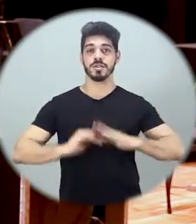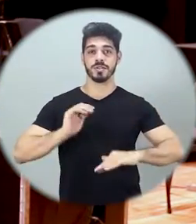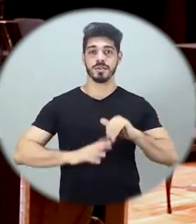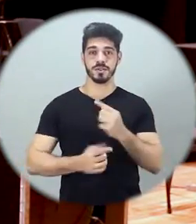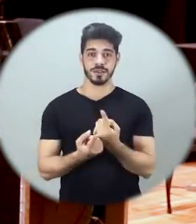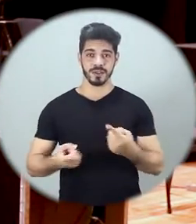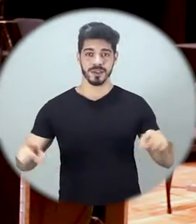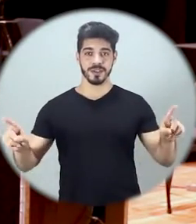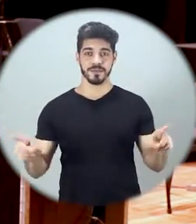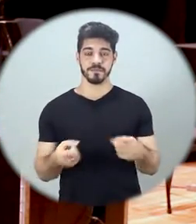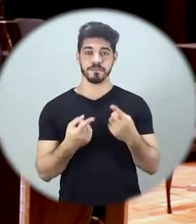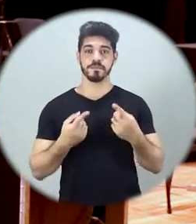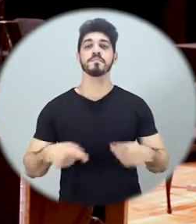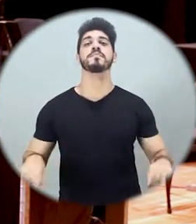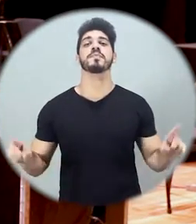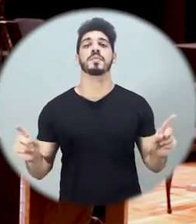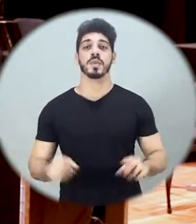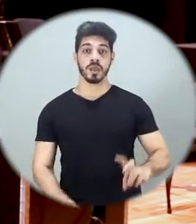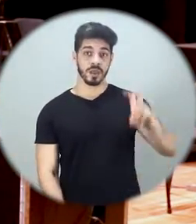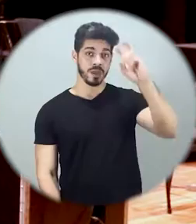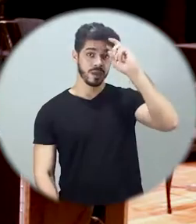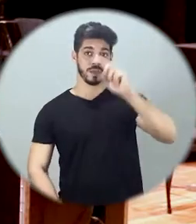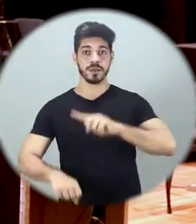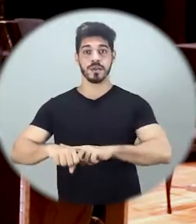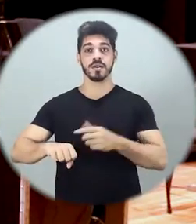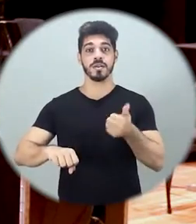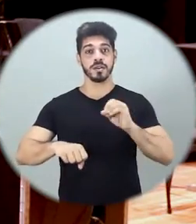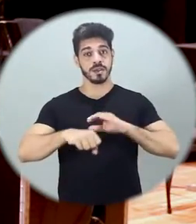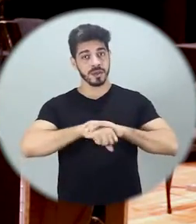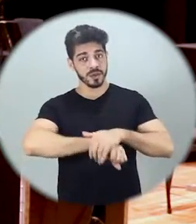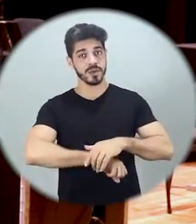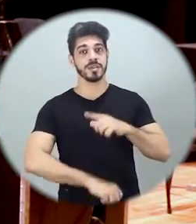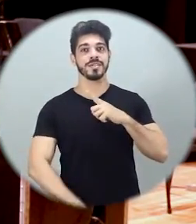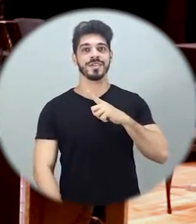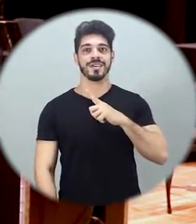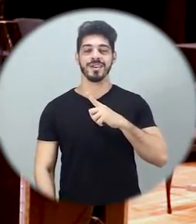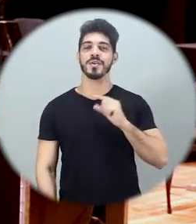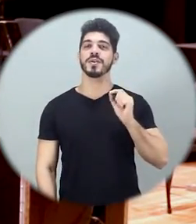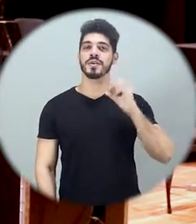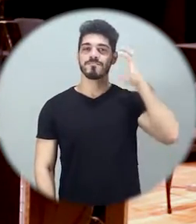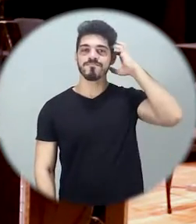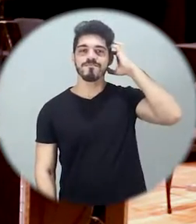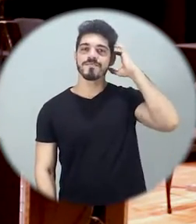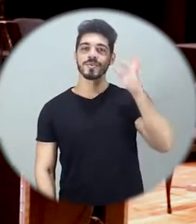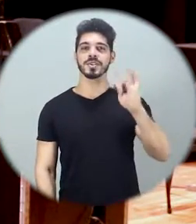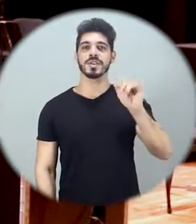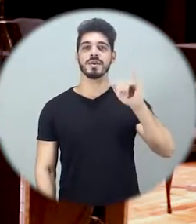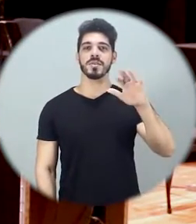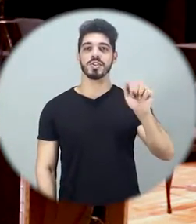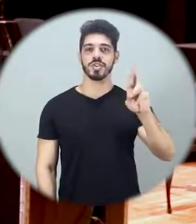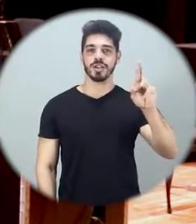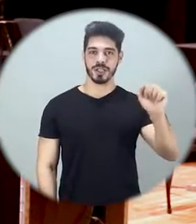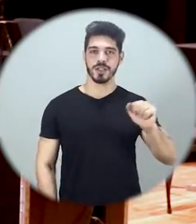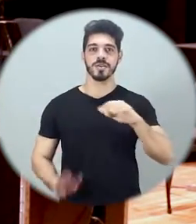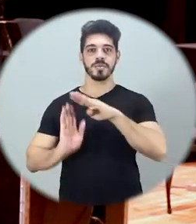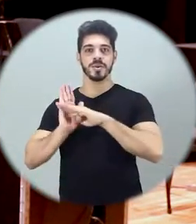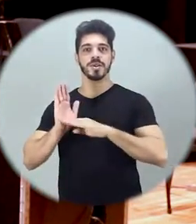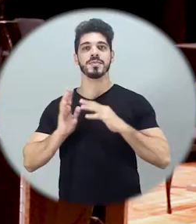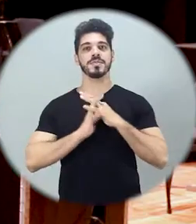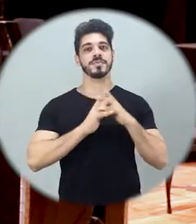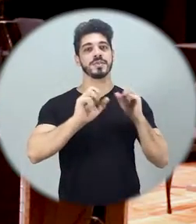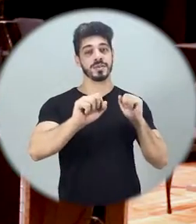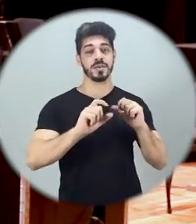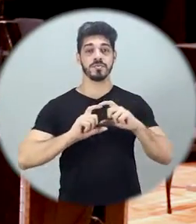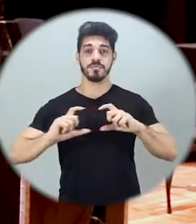Lígia Amádio na regência. Ainda na quinta-feira, às 10 da noite, estarei apresentando o programa Espaço Cultural na